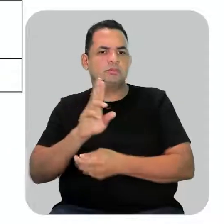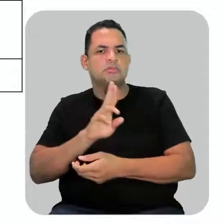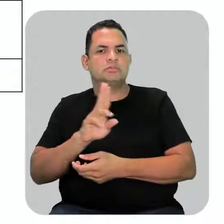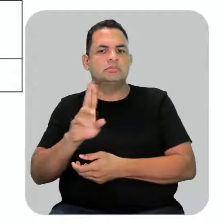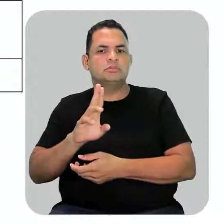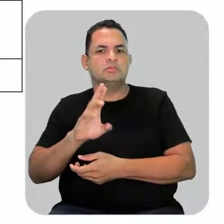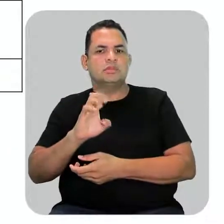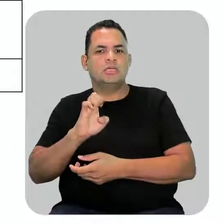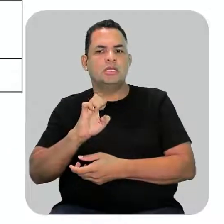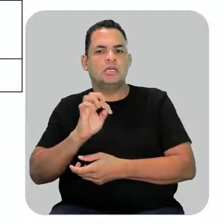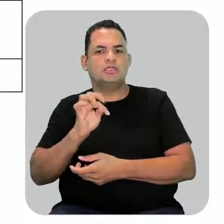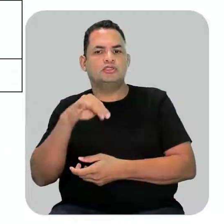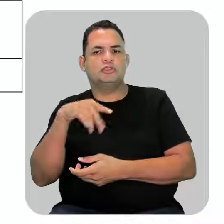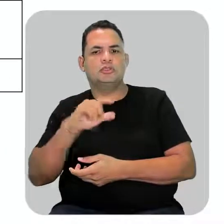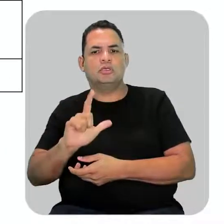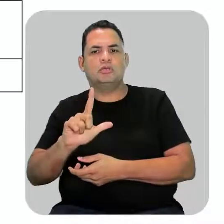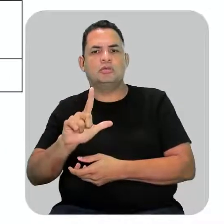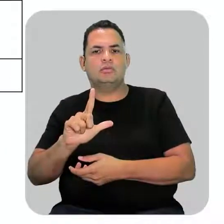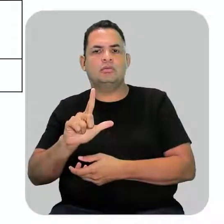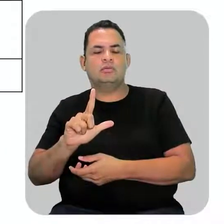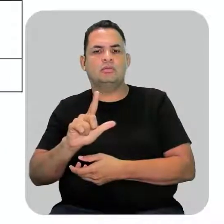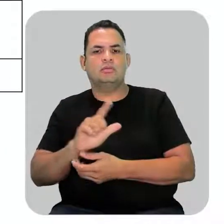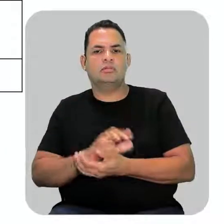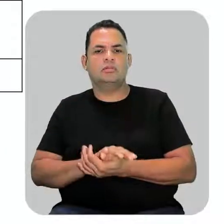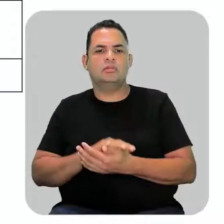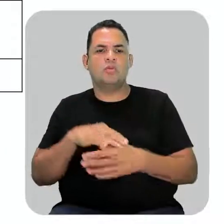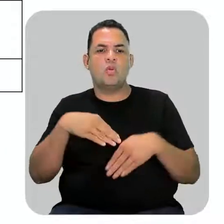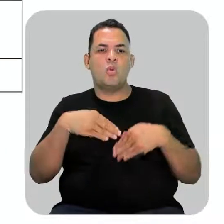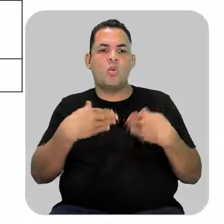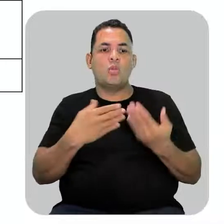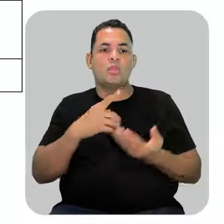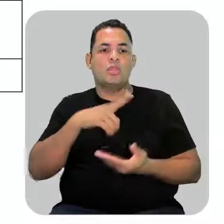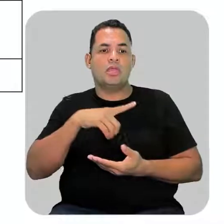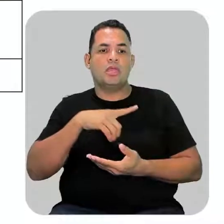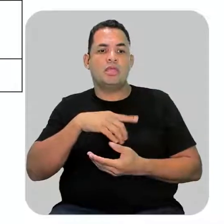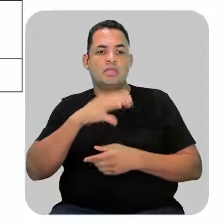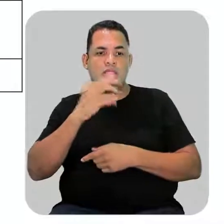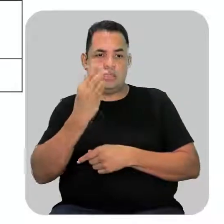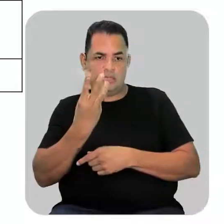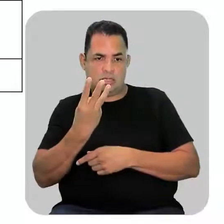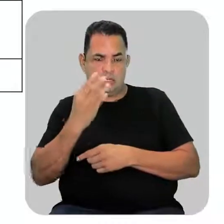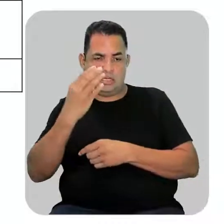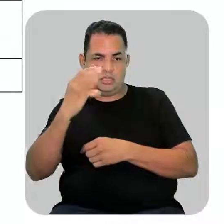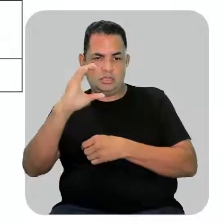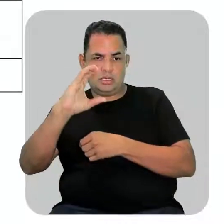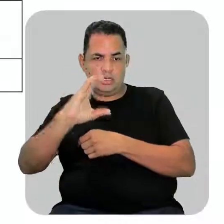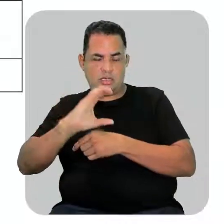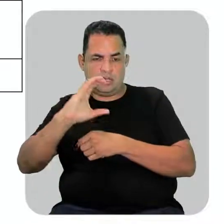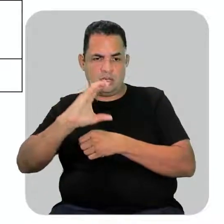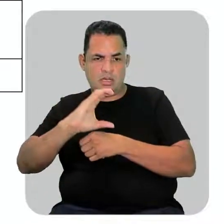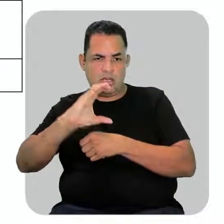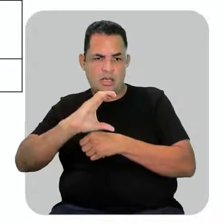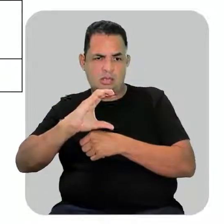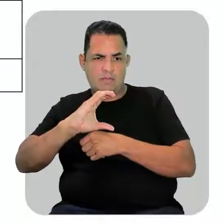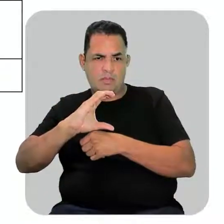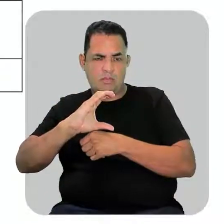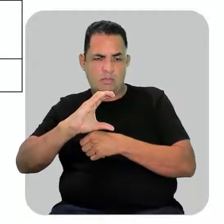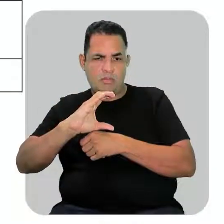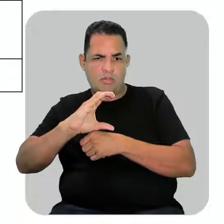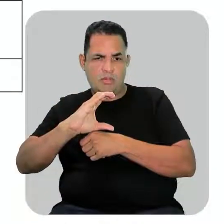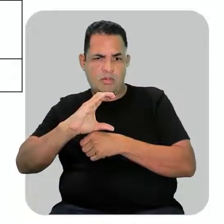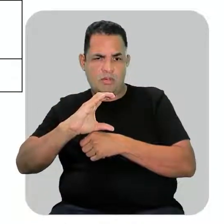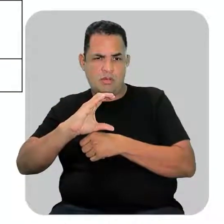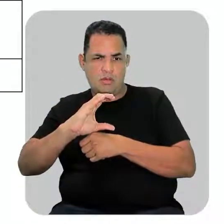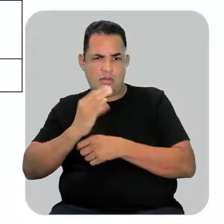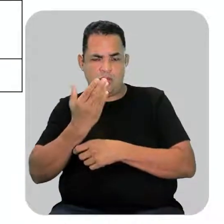etil. Com três carbonos, sendo que a ligação vai ocorrer